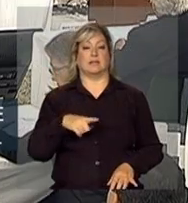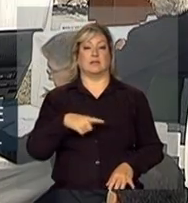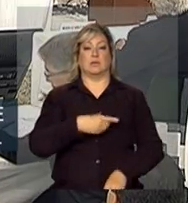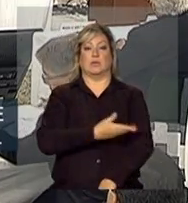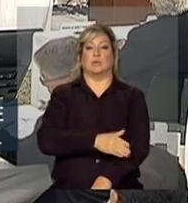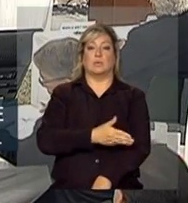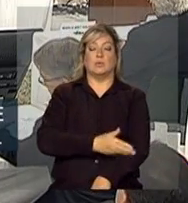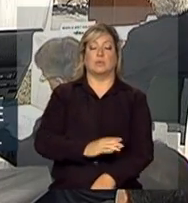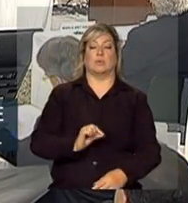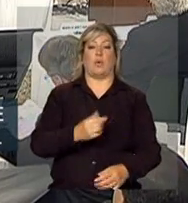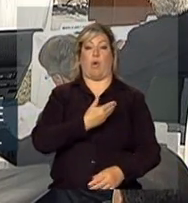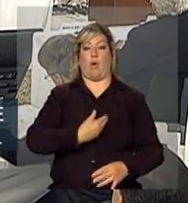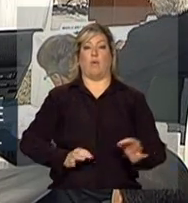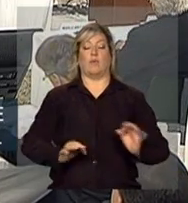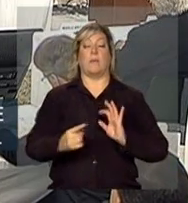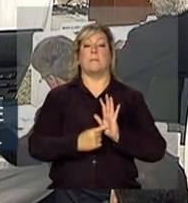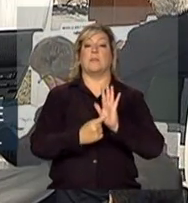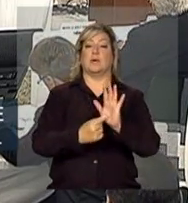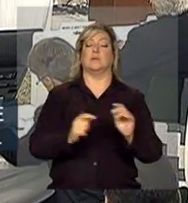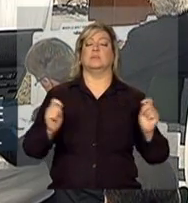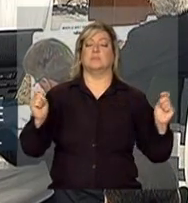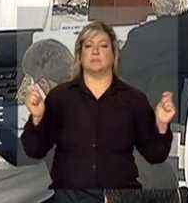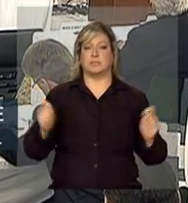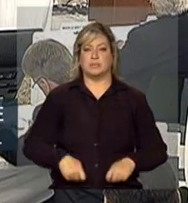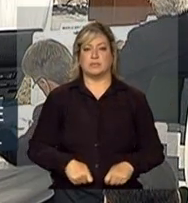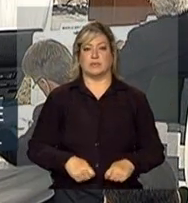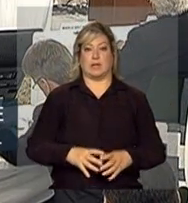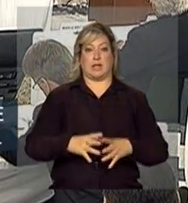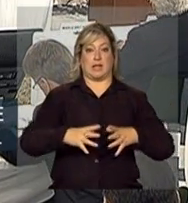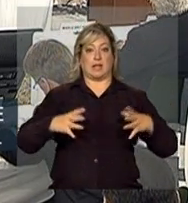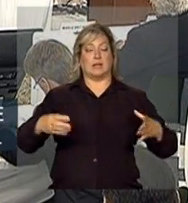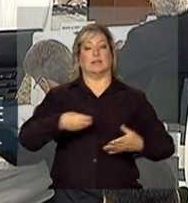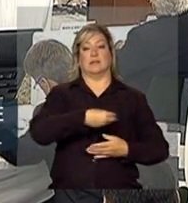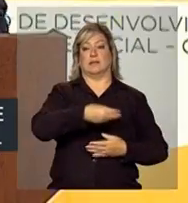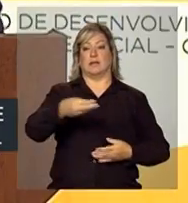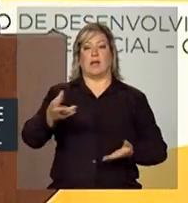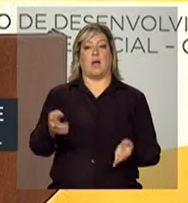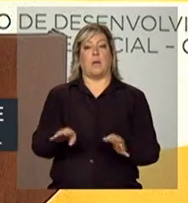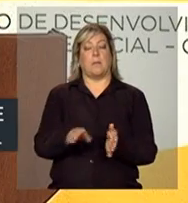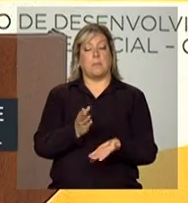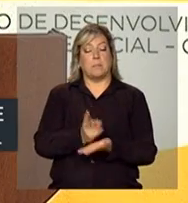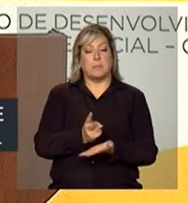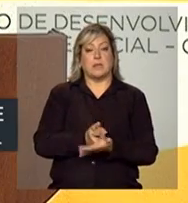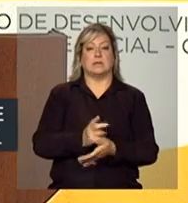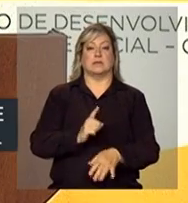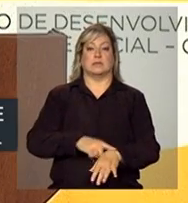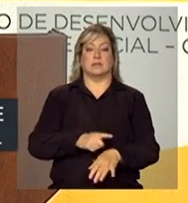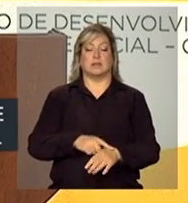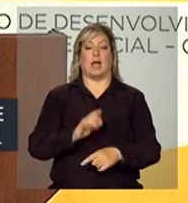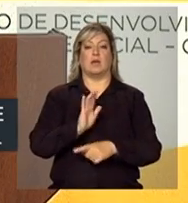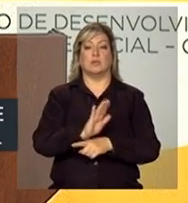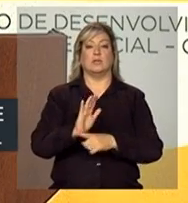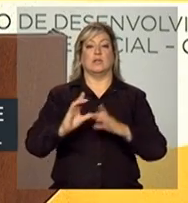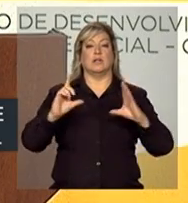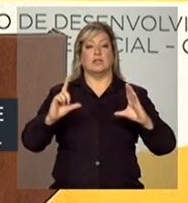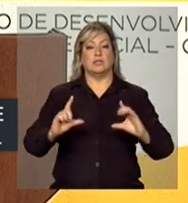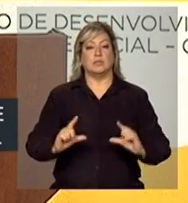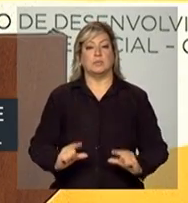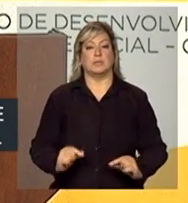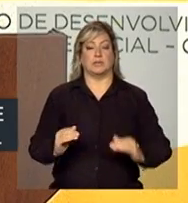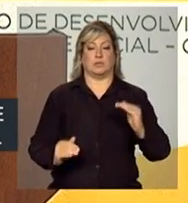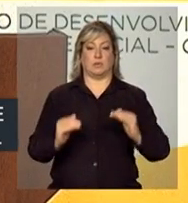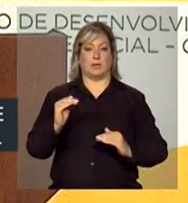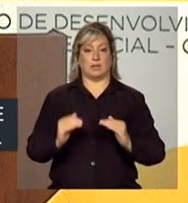governo, a mostrar que é possível crescer distribuindo. É possível crescer diminuindo as desigualdades. É